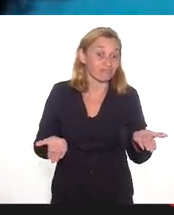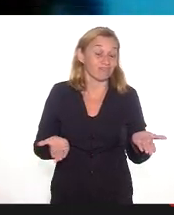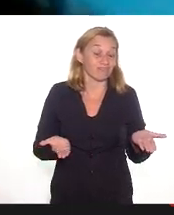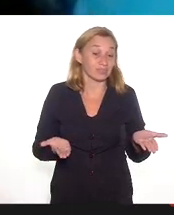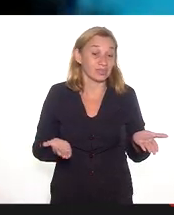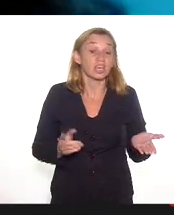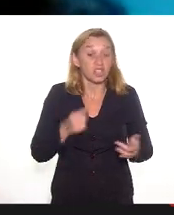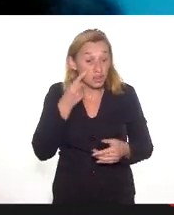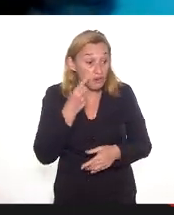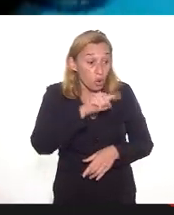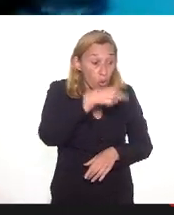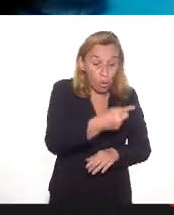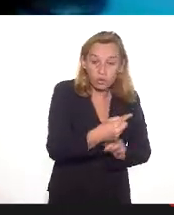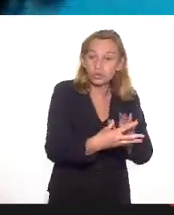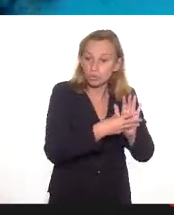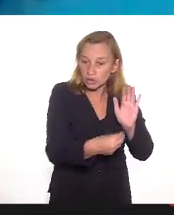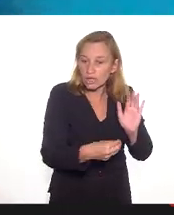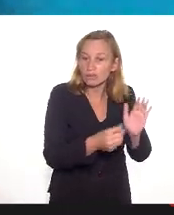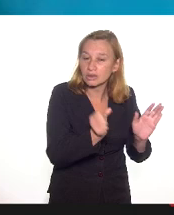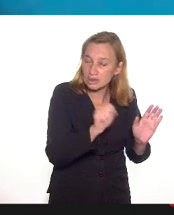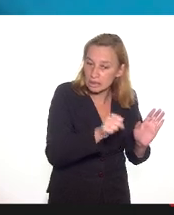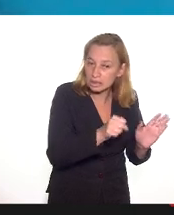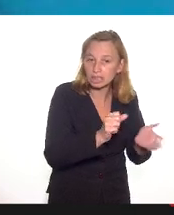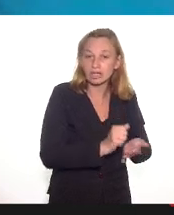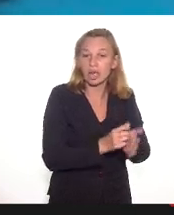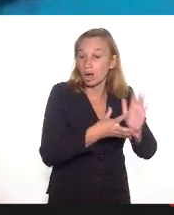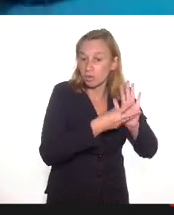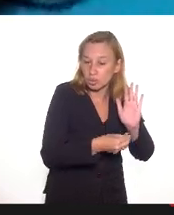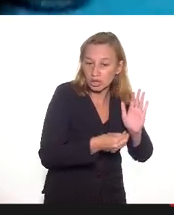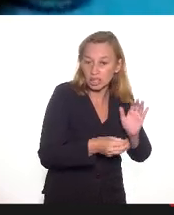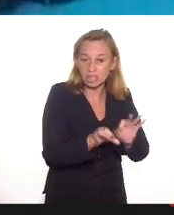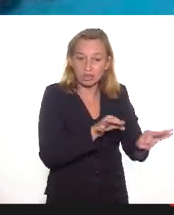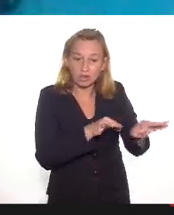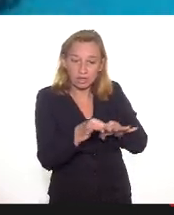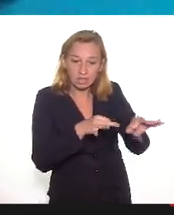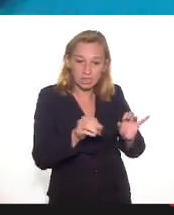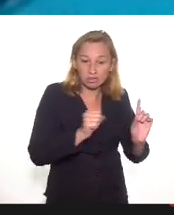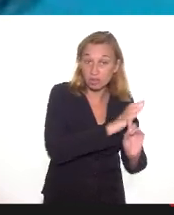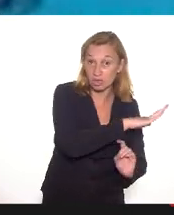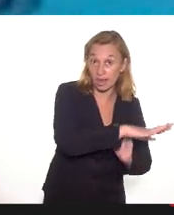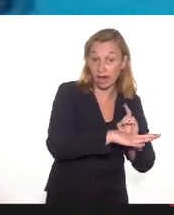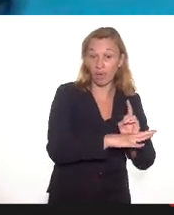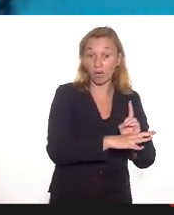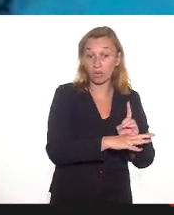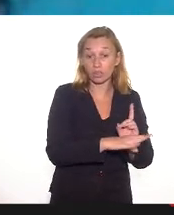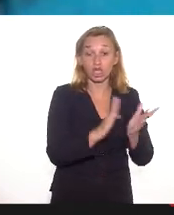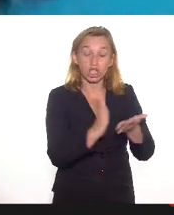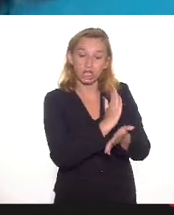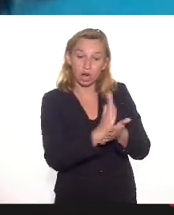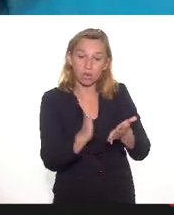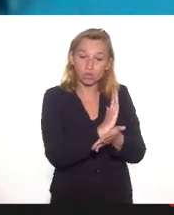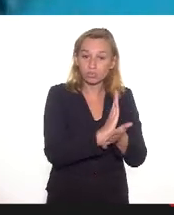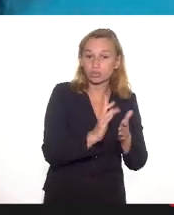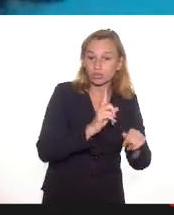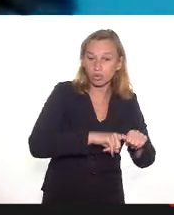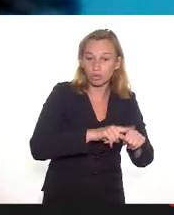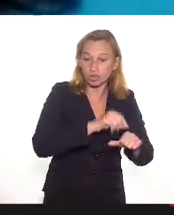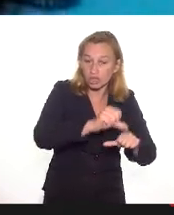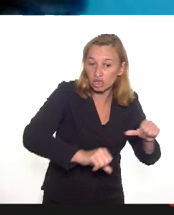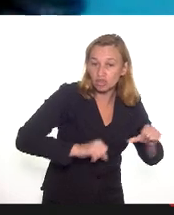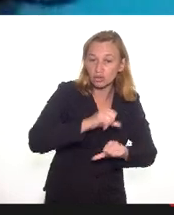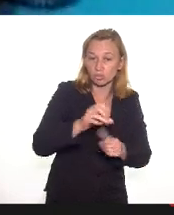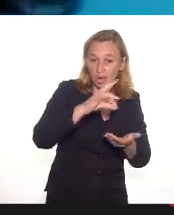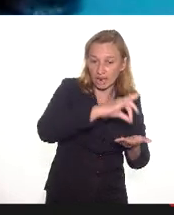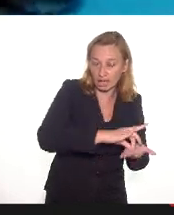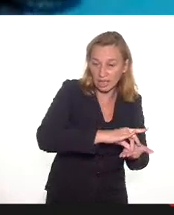vê outros modelos também vigentes, né, tem o modelo das organizações sociais que, em alguma medida, transformou a